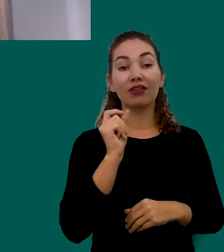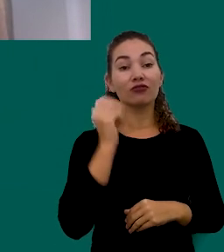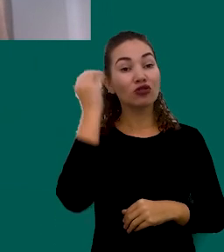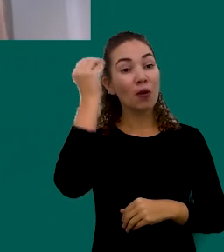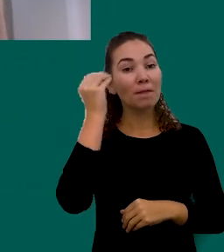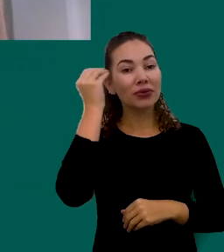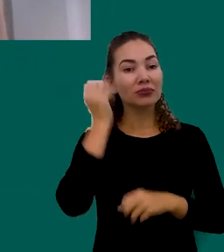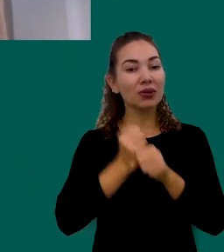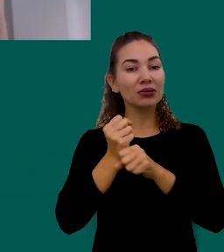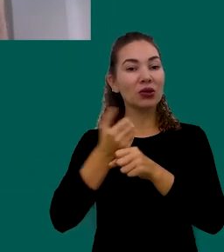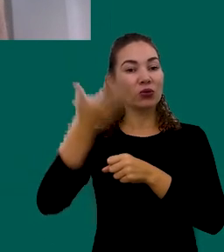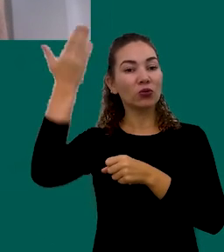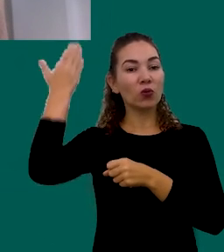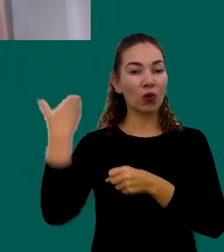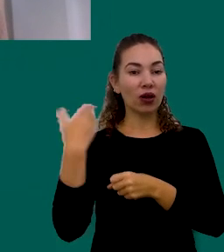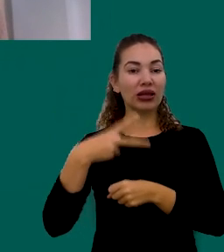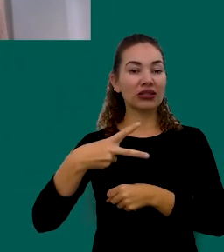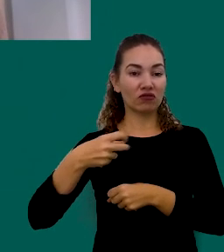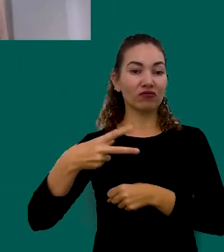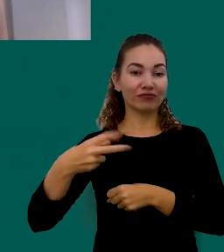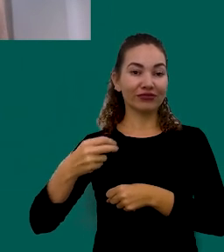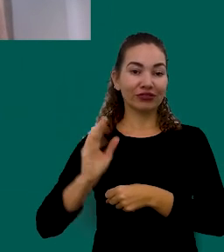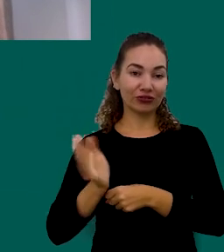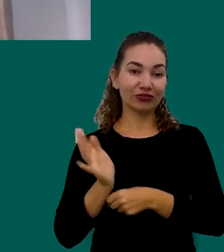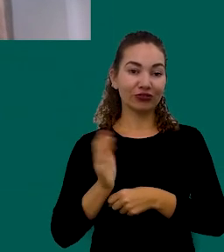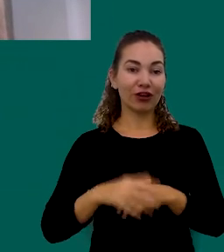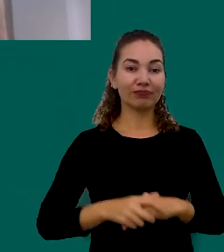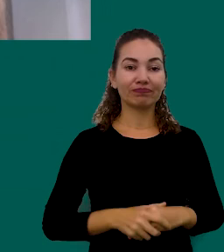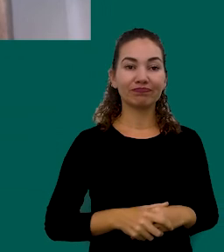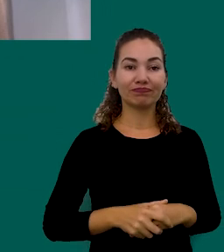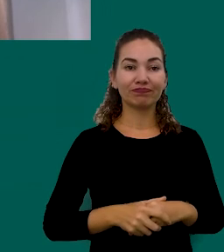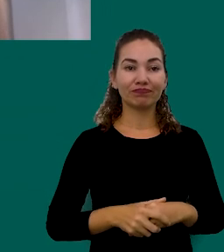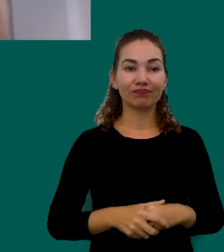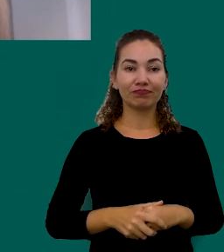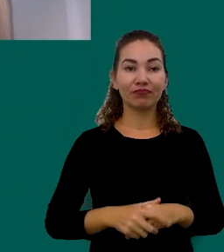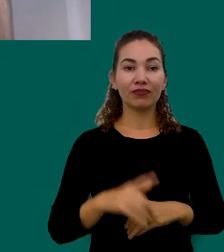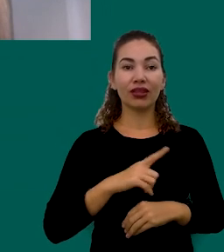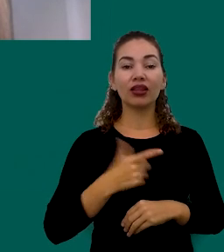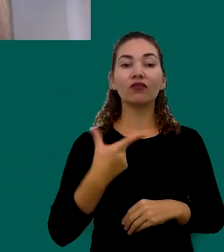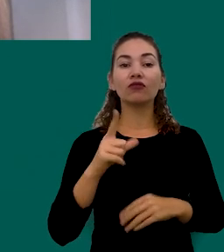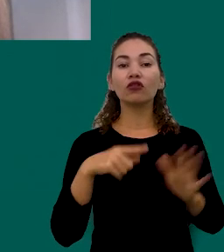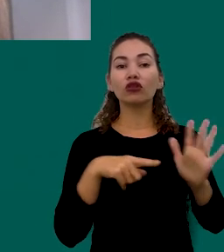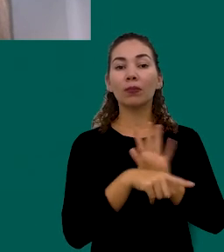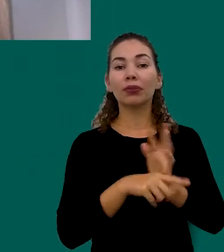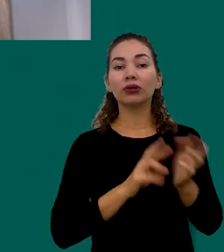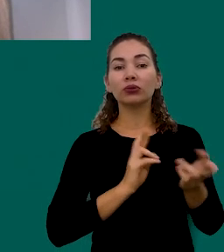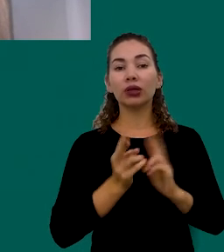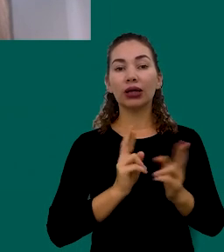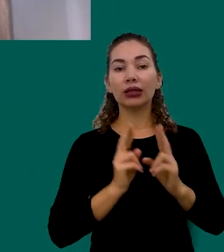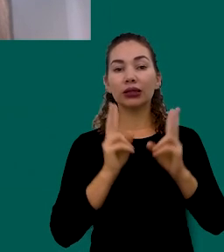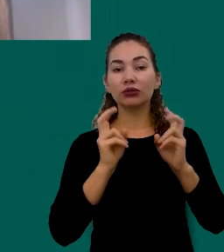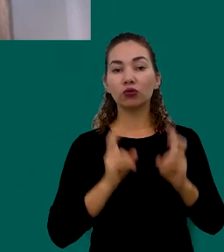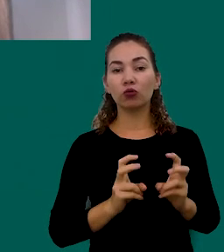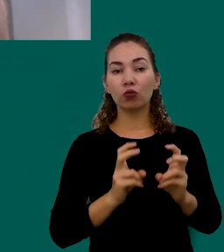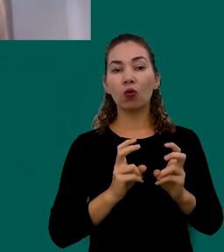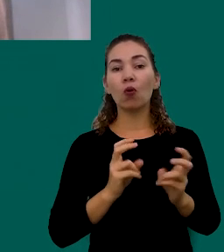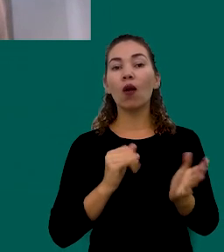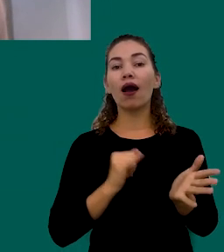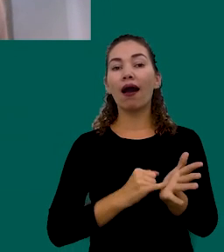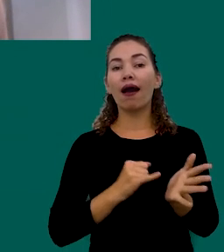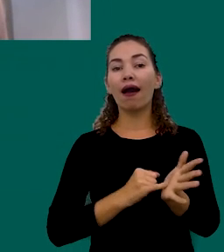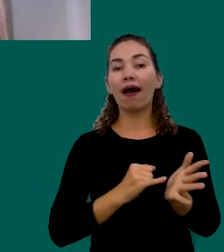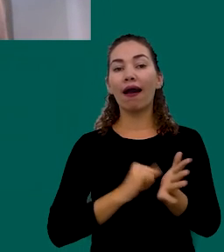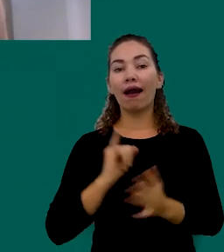Experiência Do Anterior Já Do Ano De 2020 Teve Mais Uma Pergunta Relacionada A Questão Do Imposto De